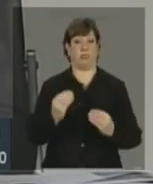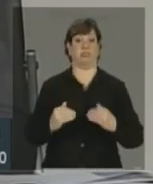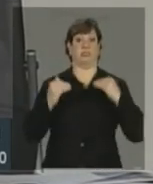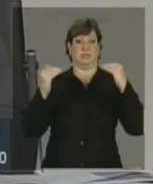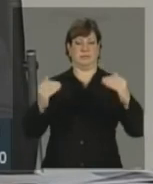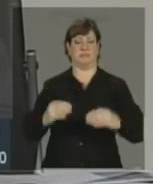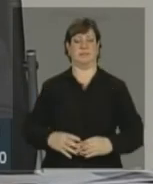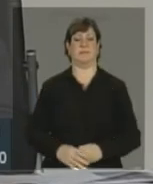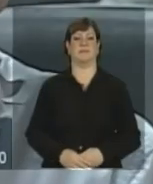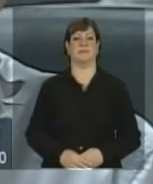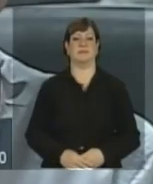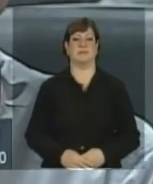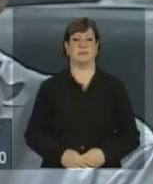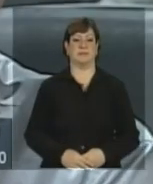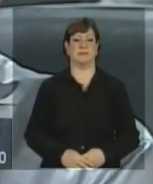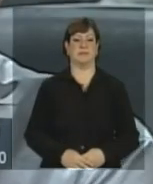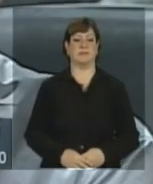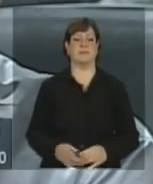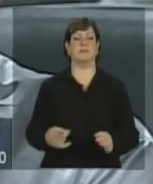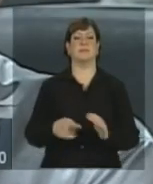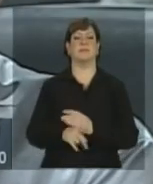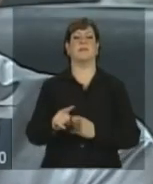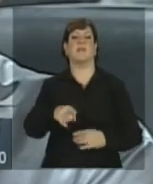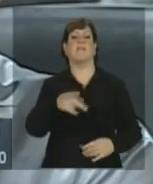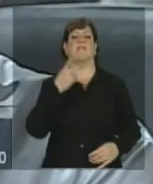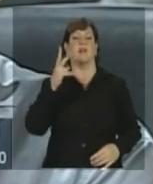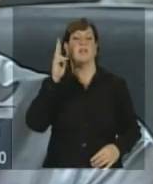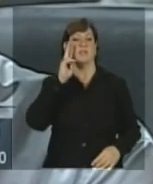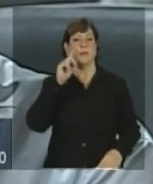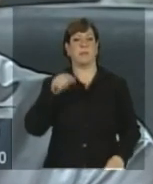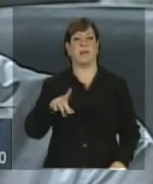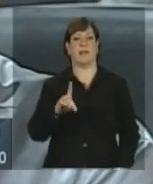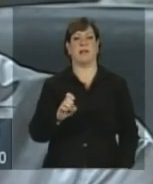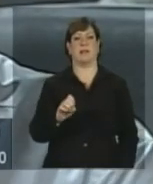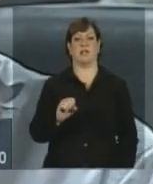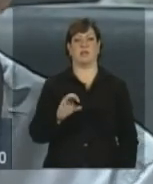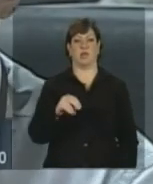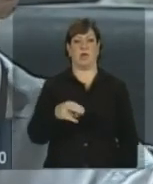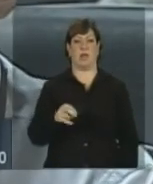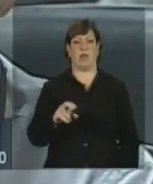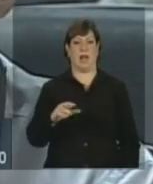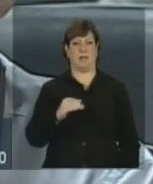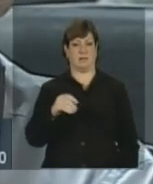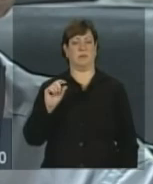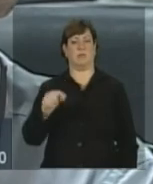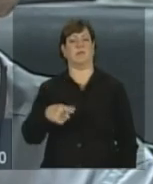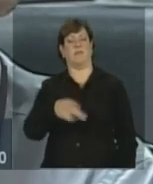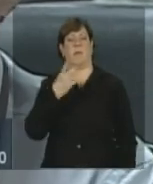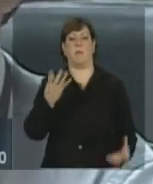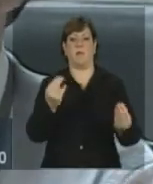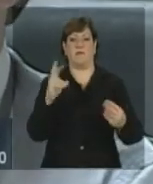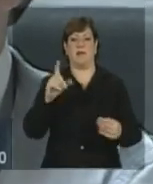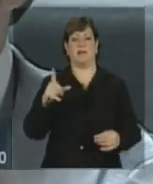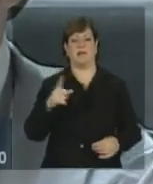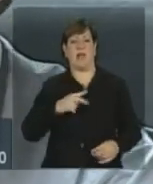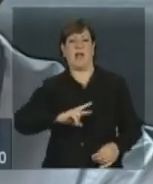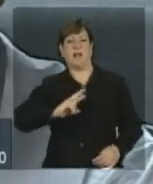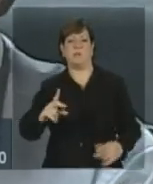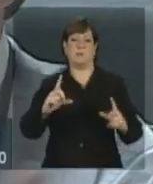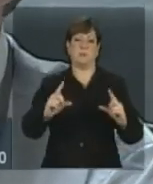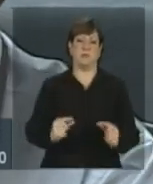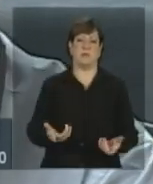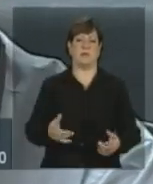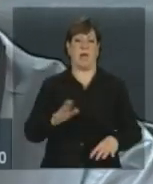Boa tarde, secretário. O senhor falou aqui sobre as desonerações e eu queria retornar um pouquinho ao assunto. O senhor falou que muitas vezes tem resultado pequeno, porque melhor é um,